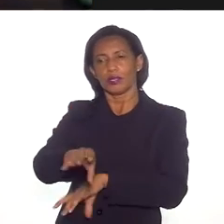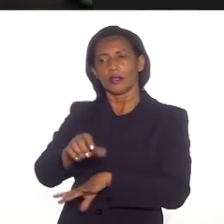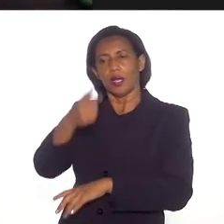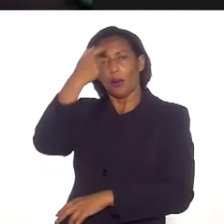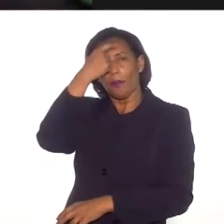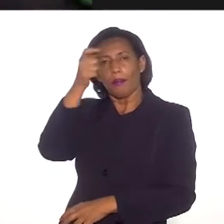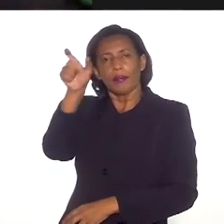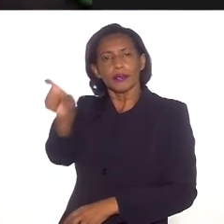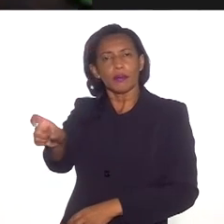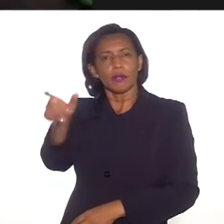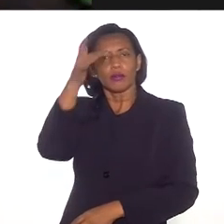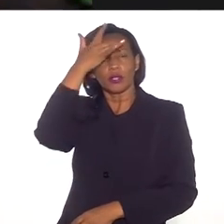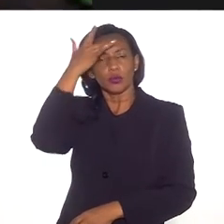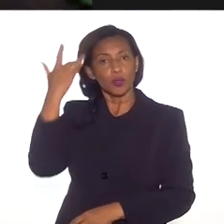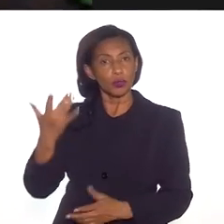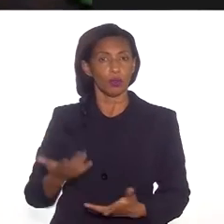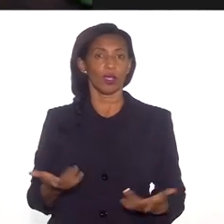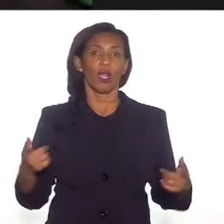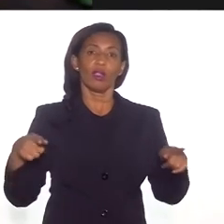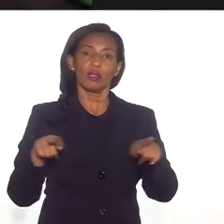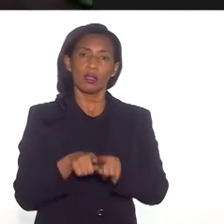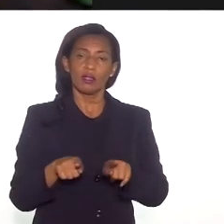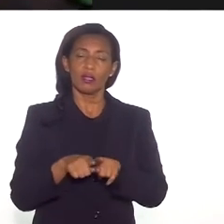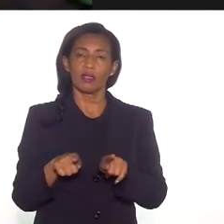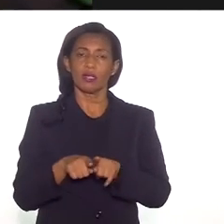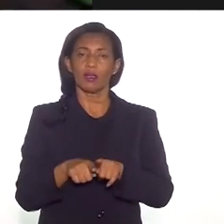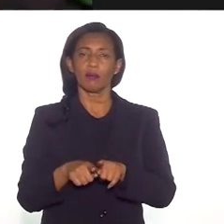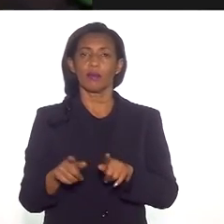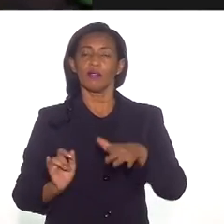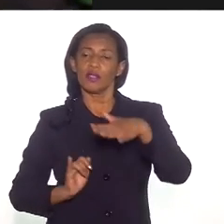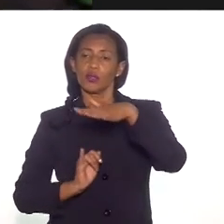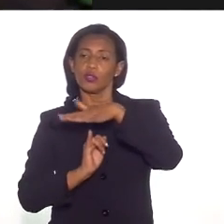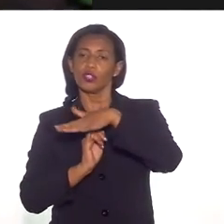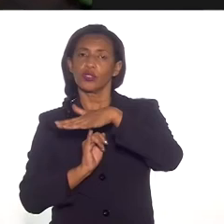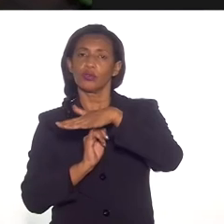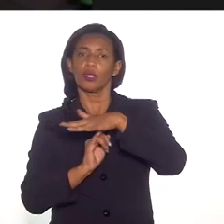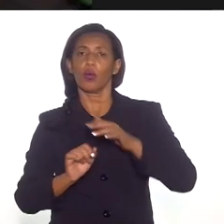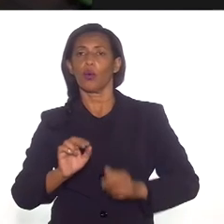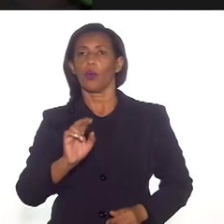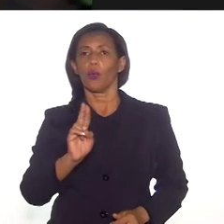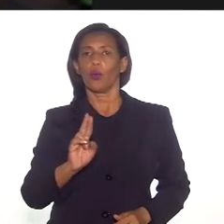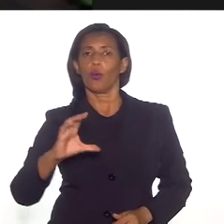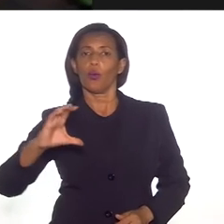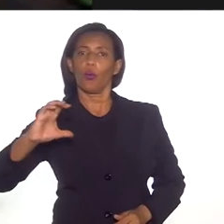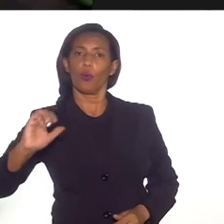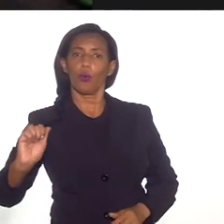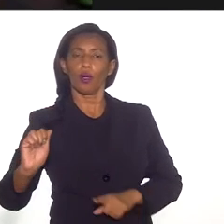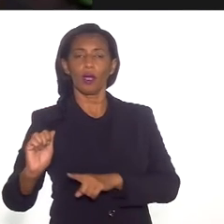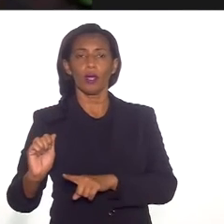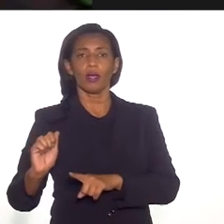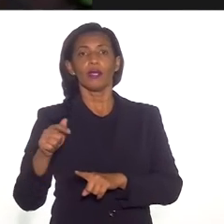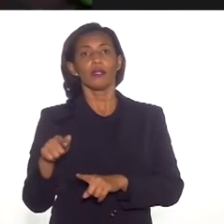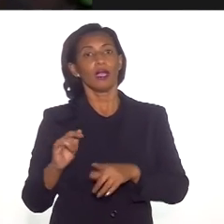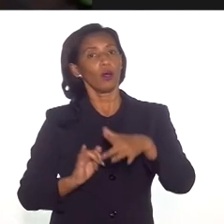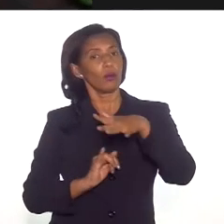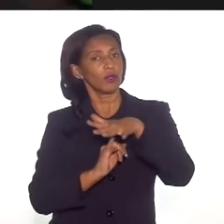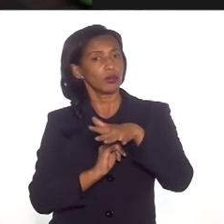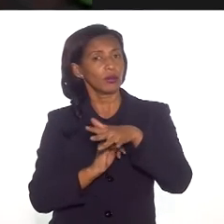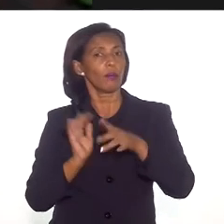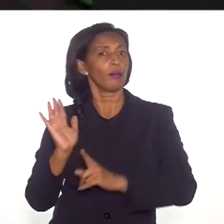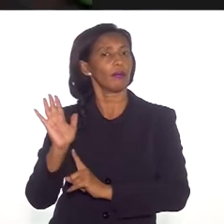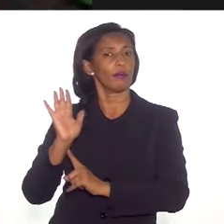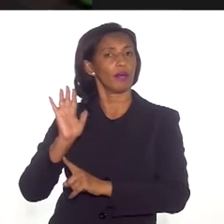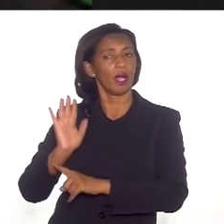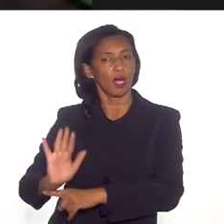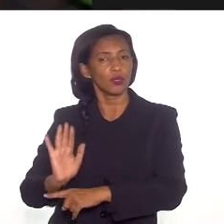educar o pensamento das pessoas, a gente também criou o Instituto Uca, que é uma instituição exatamente que serve